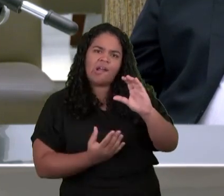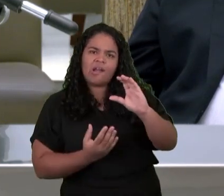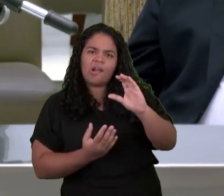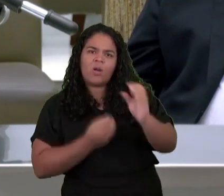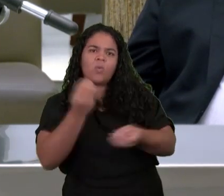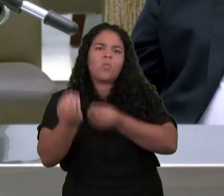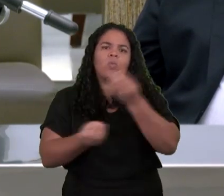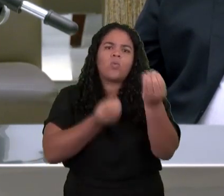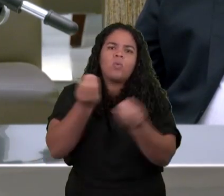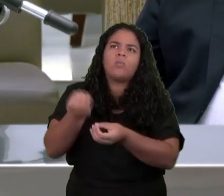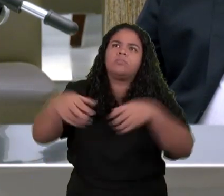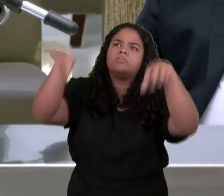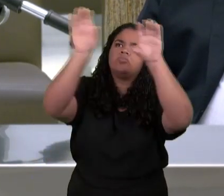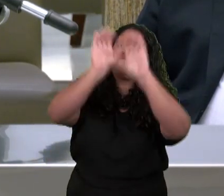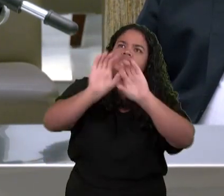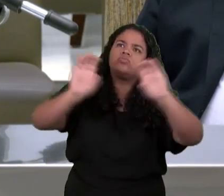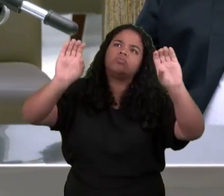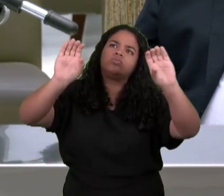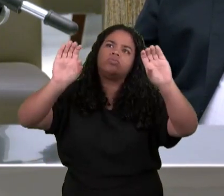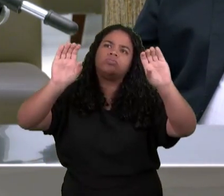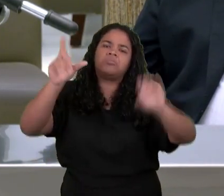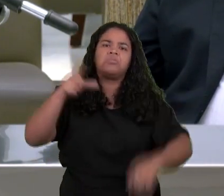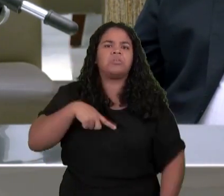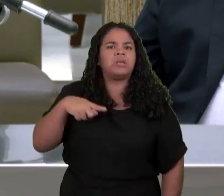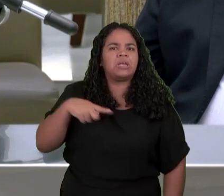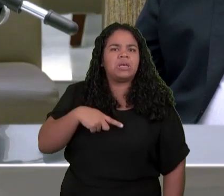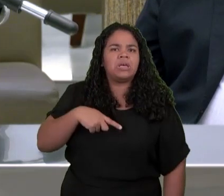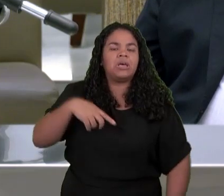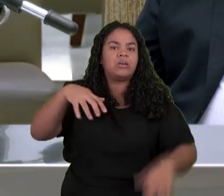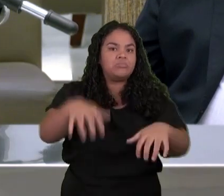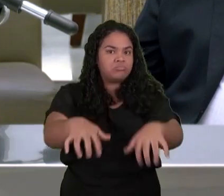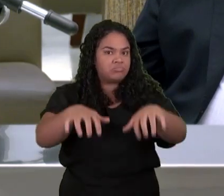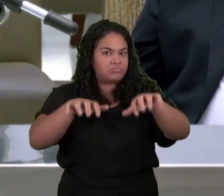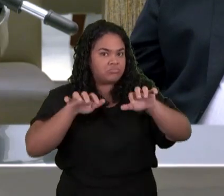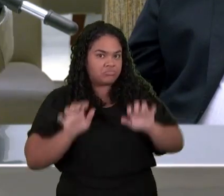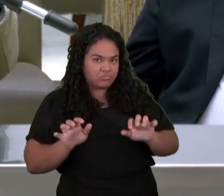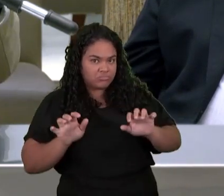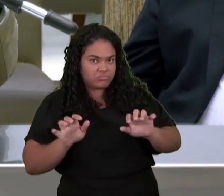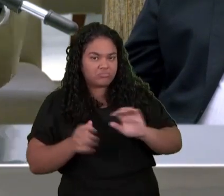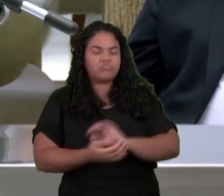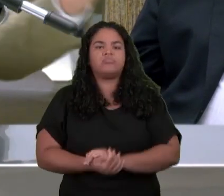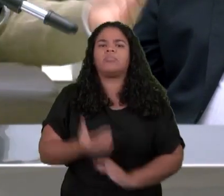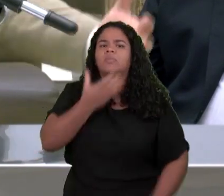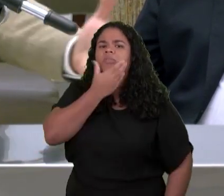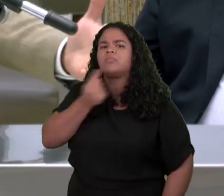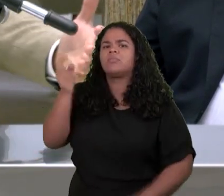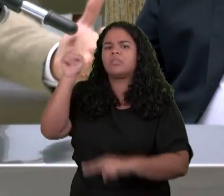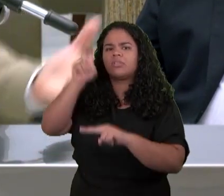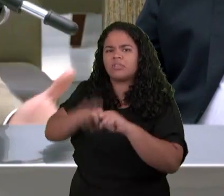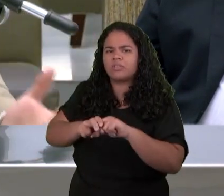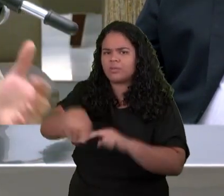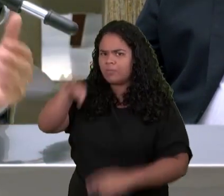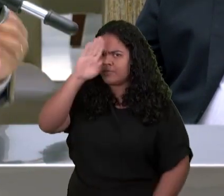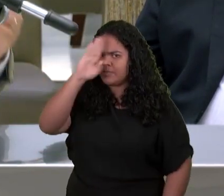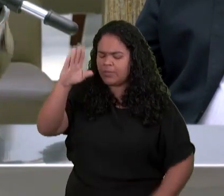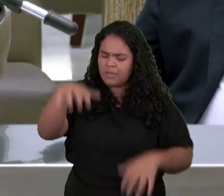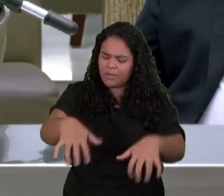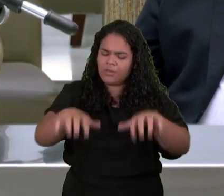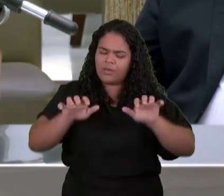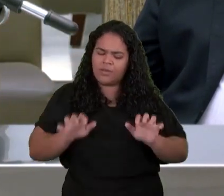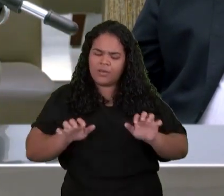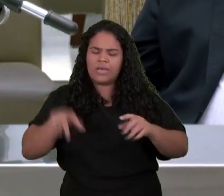estava ali No céu O trono Havia um ser Ele diz Que havia 24 anciãos